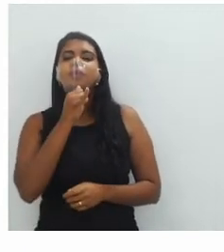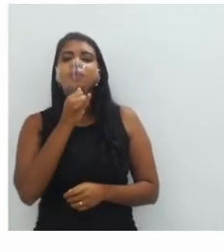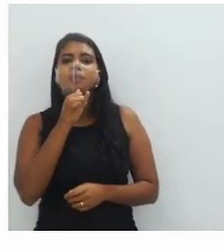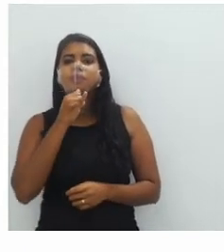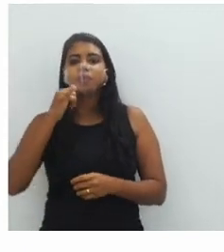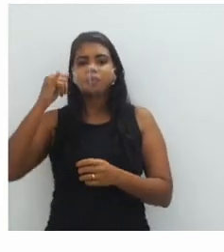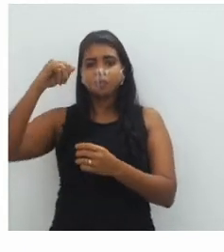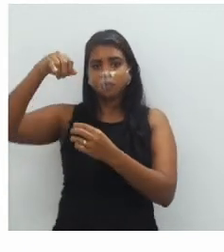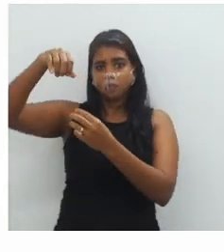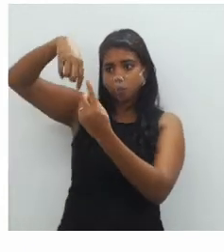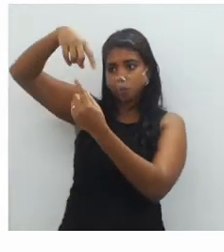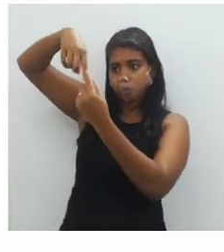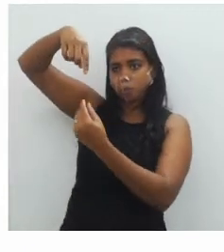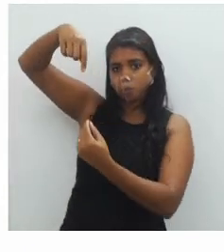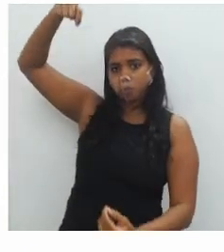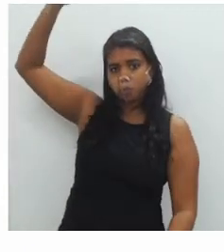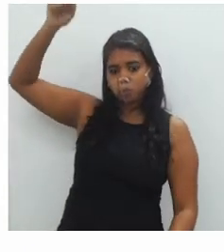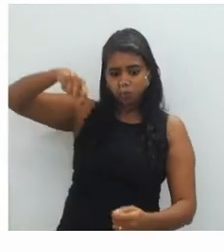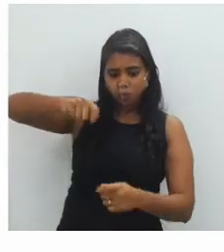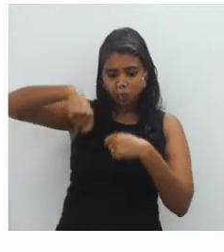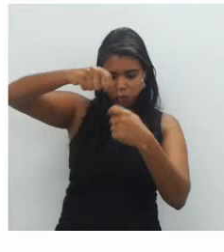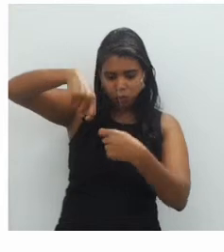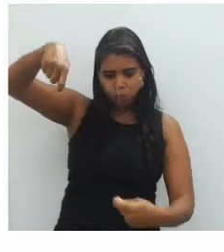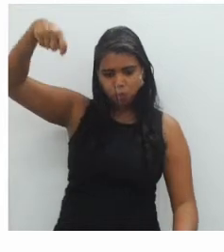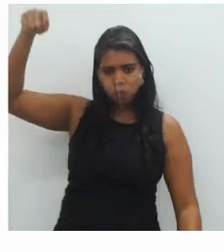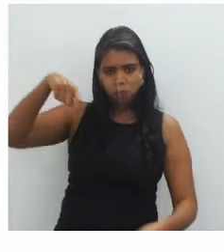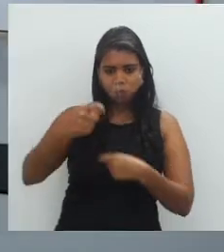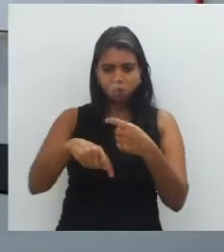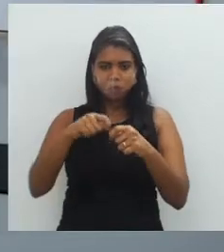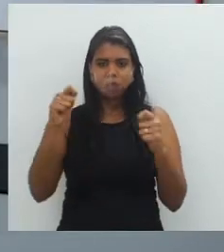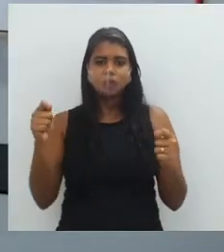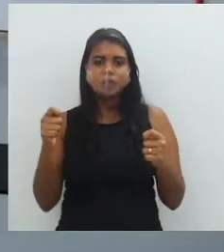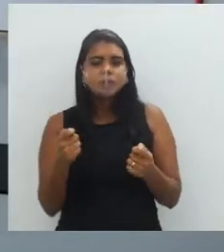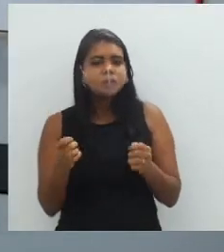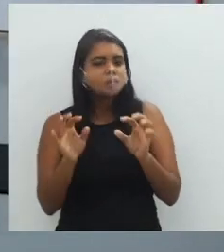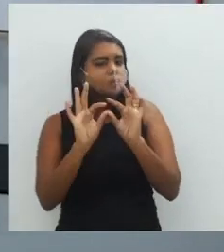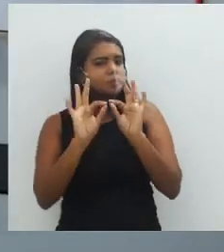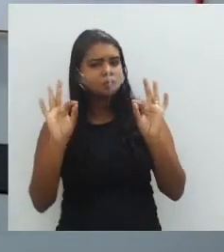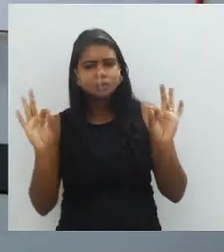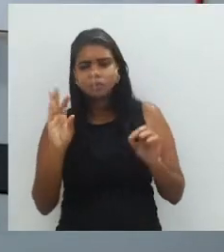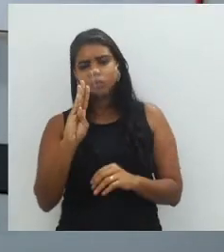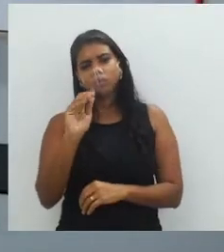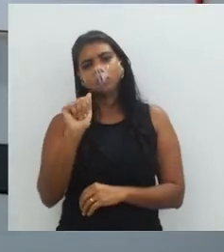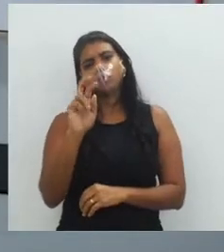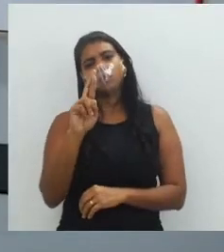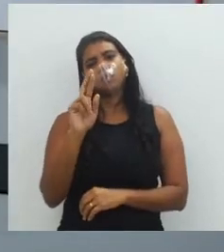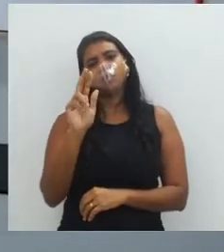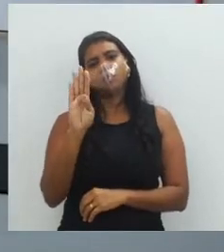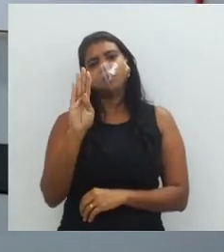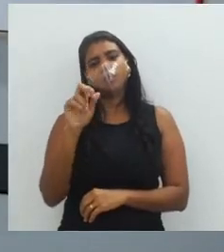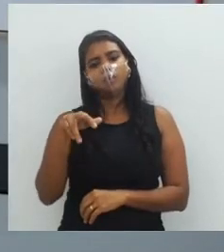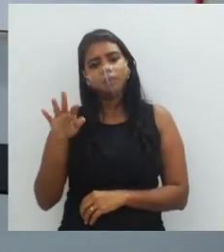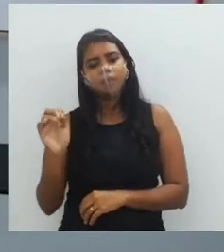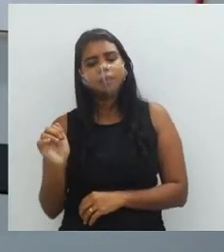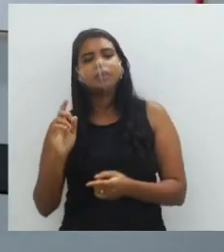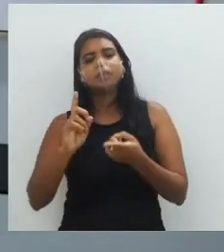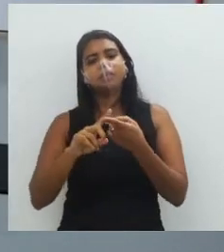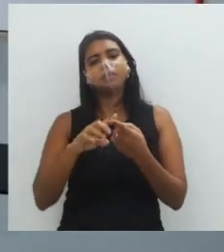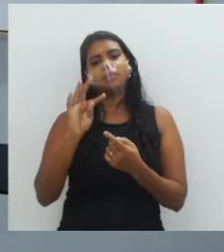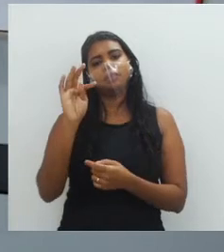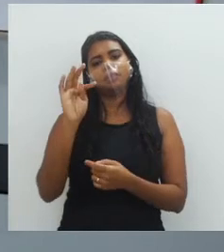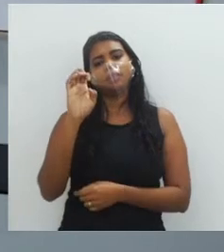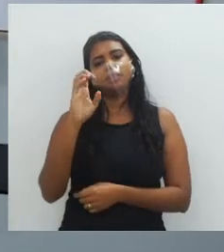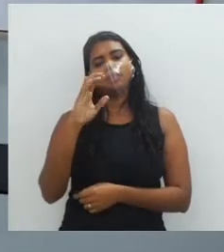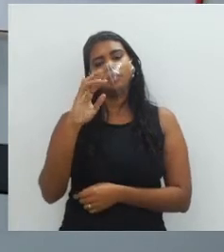de nó em corda, né? Mas a gente pode pegar nó em barbante, nó em tiras de tecido, nó